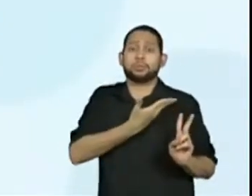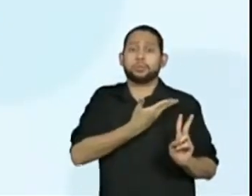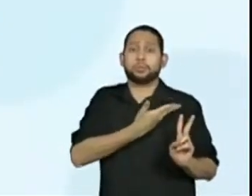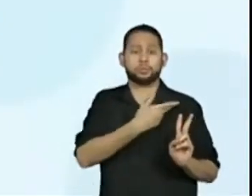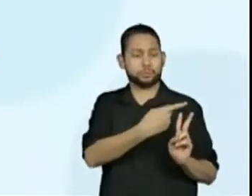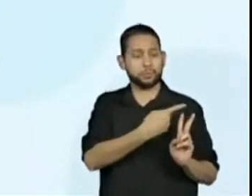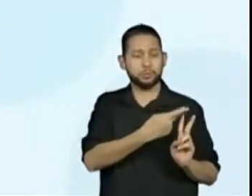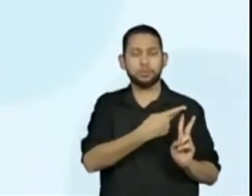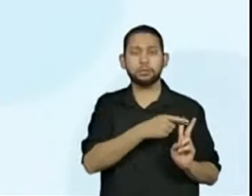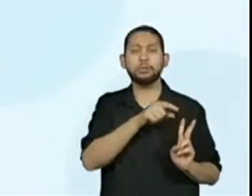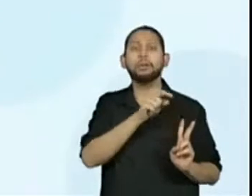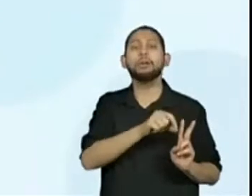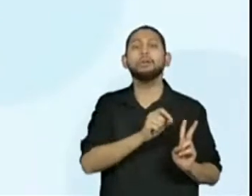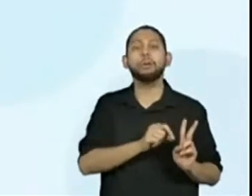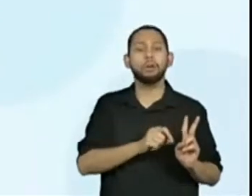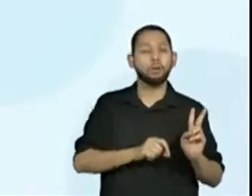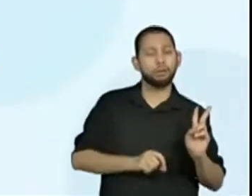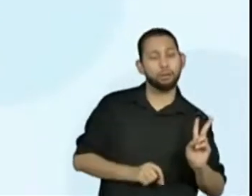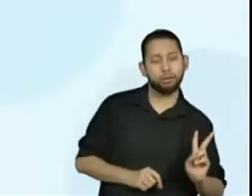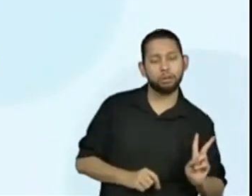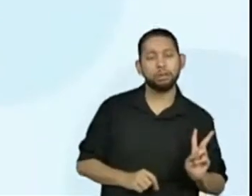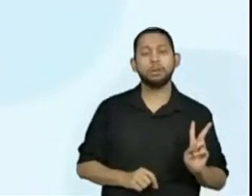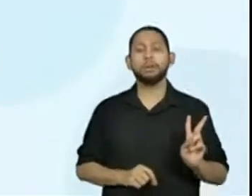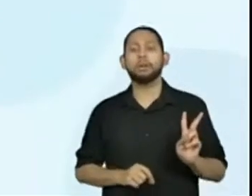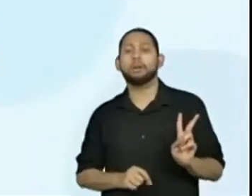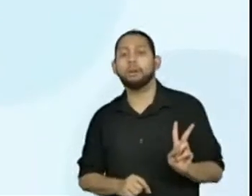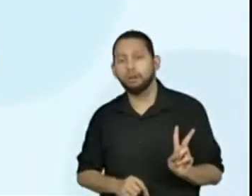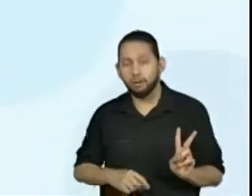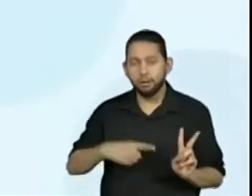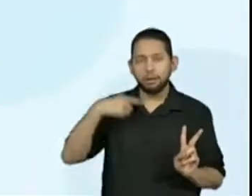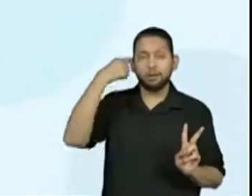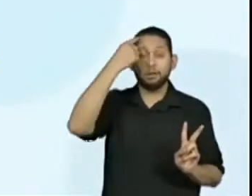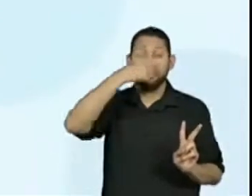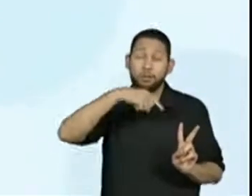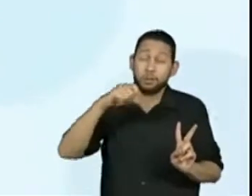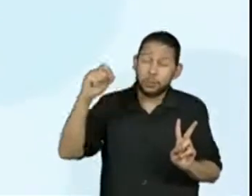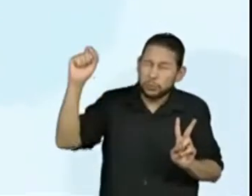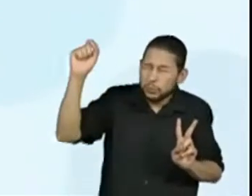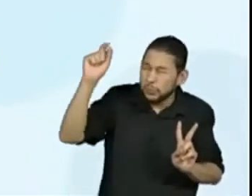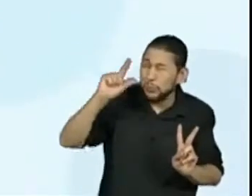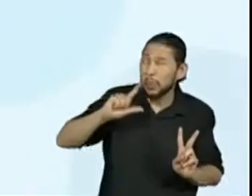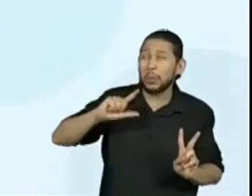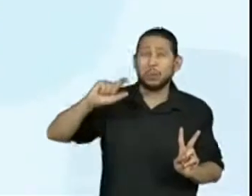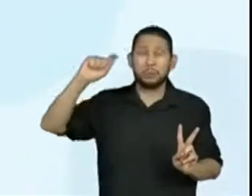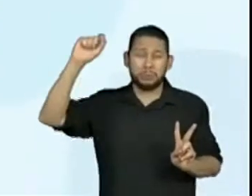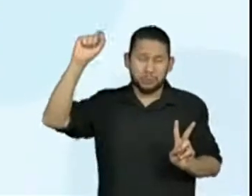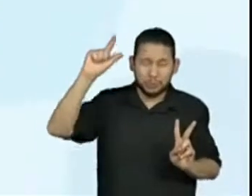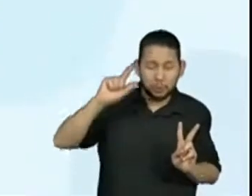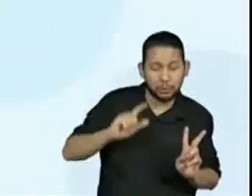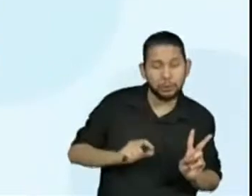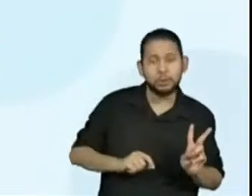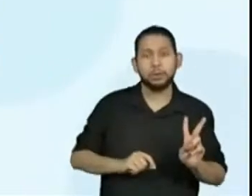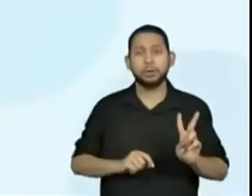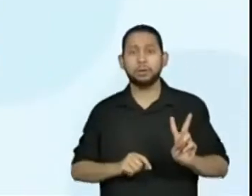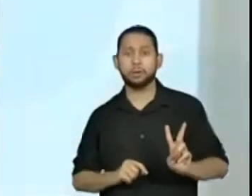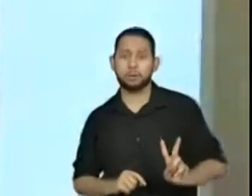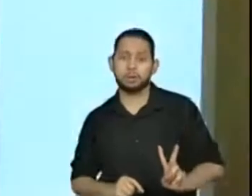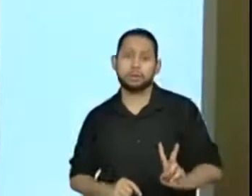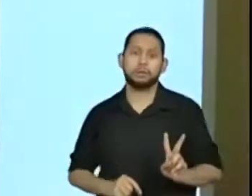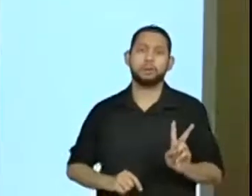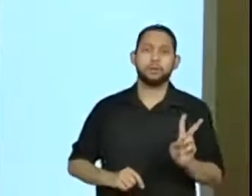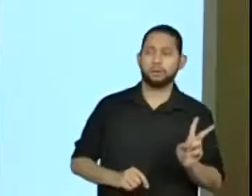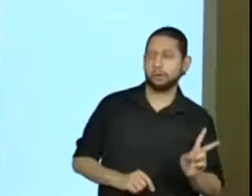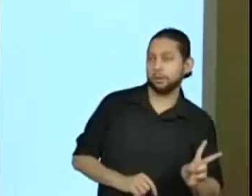caminhavam juntos. dois homens. Isso. Os professores estão apresentando algumas características